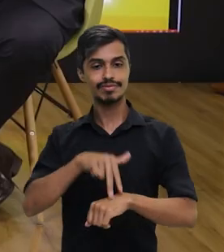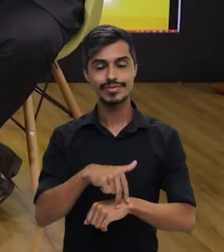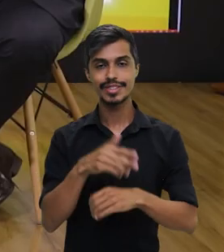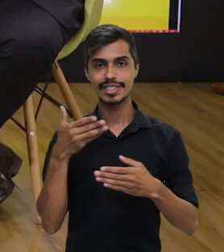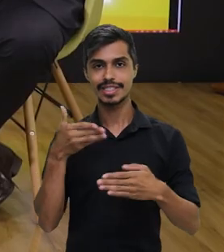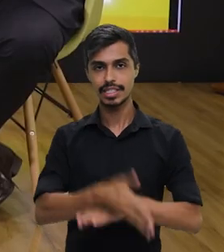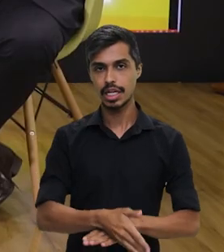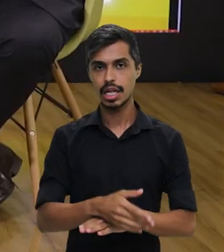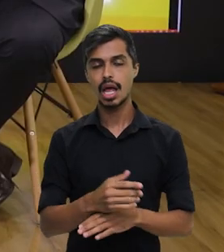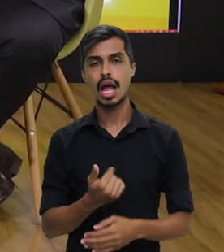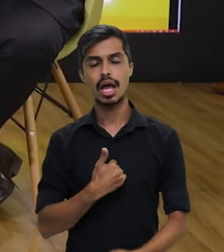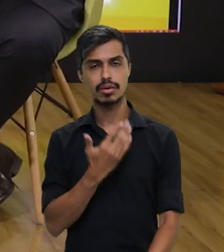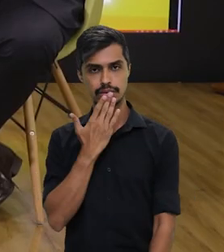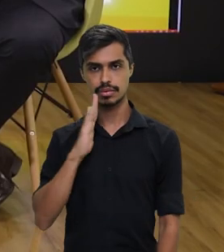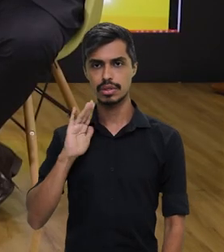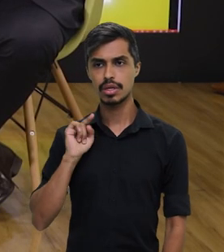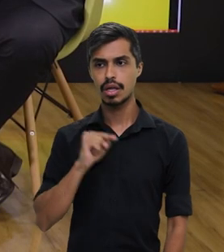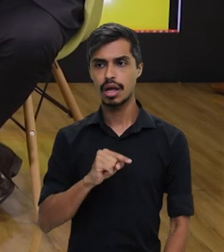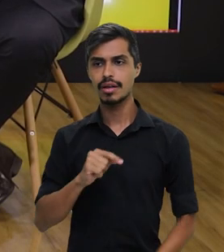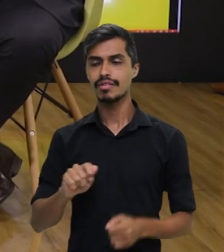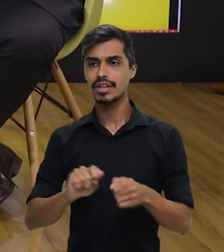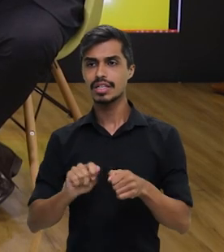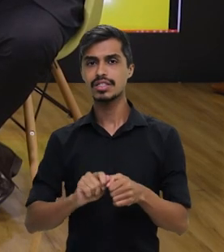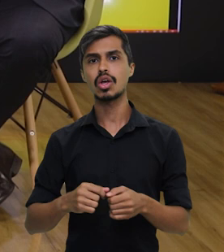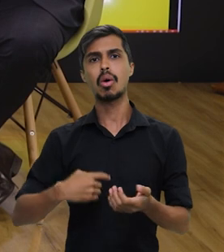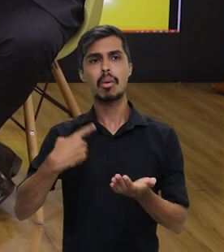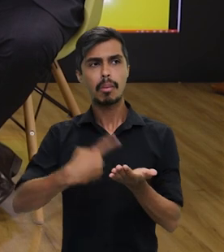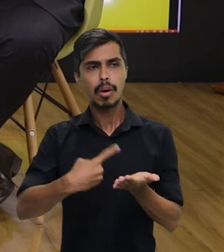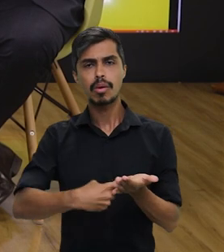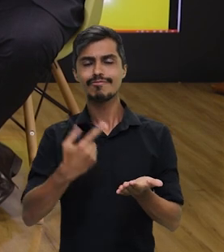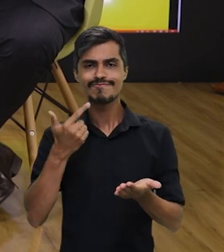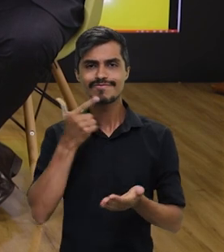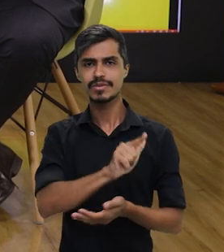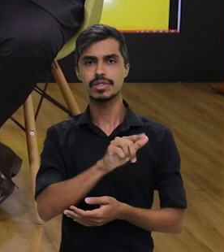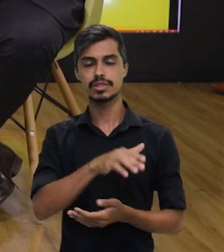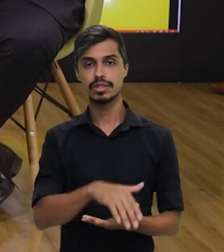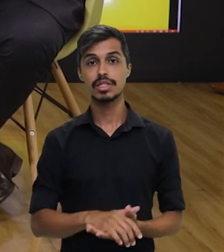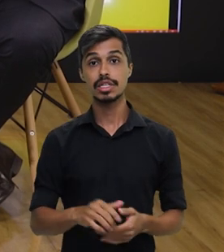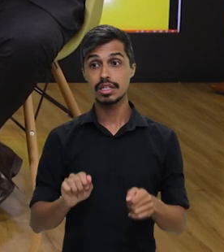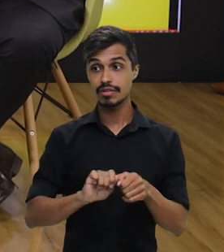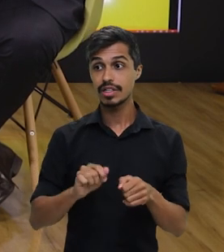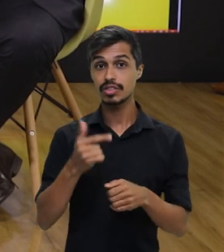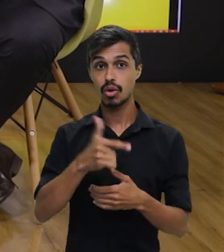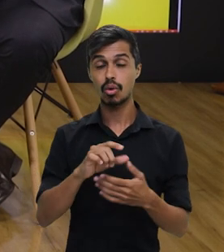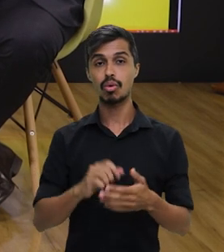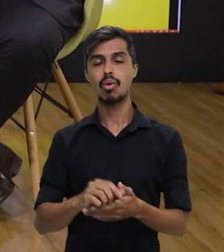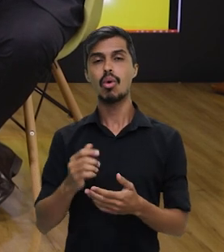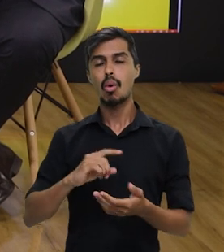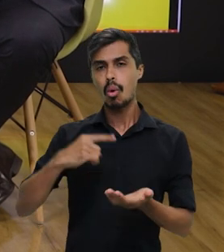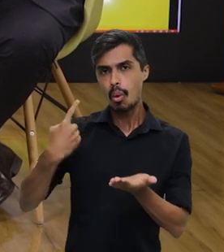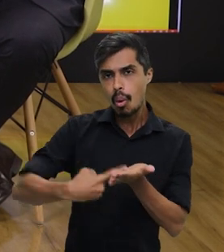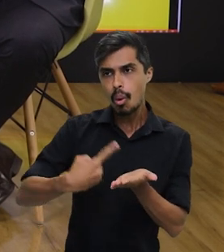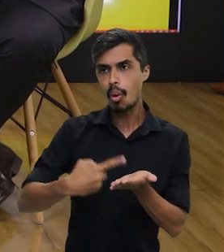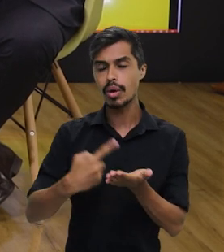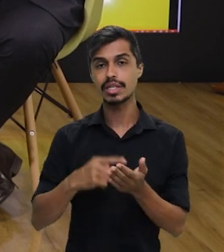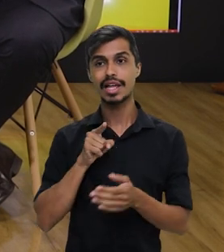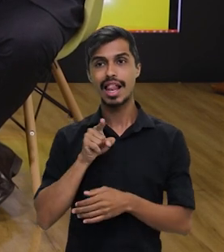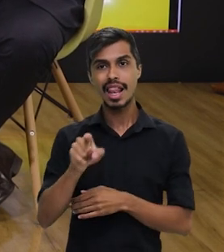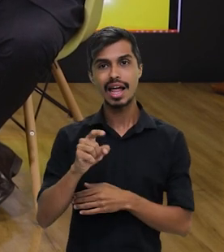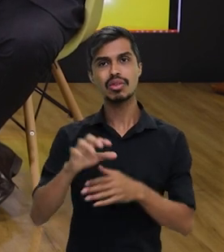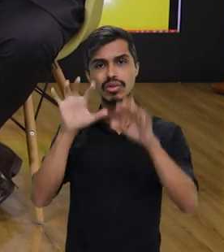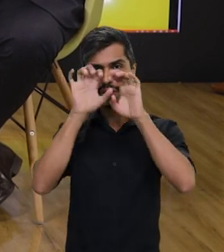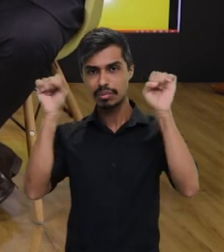comprometido a fechar um acordo coletivo em mesa de negociação. Porque quando a gente fecha um acordo nos tribunais, o acordo não é tão